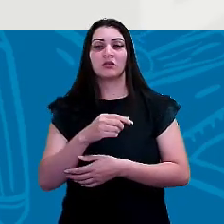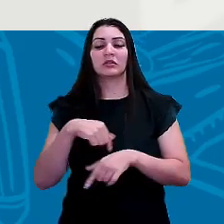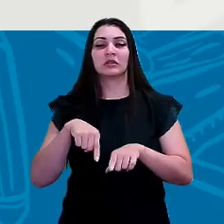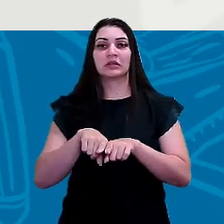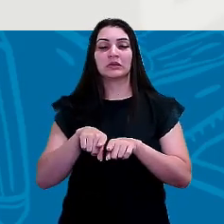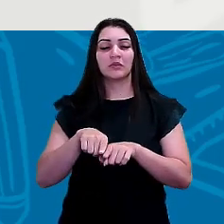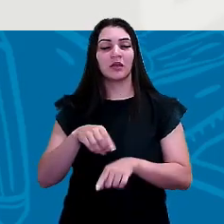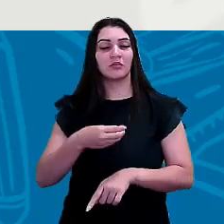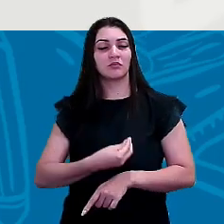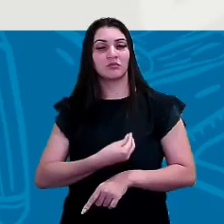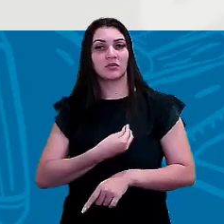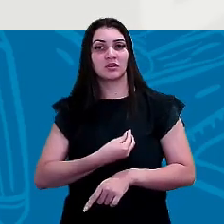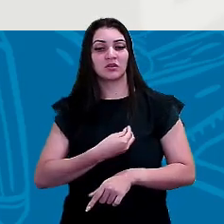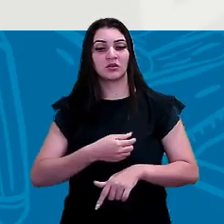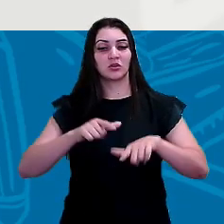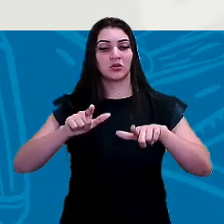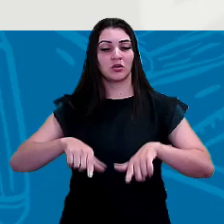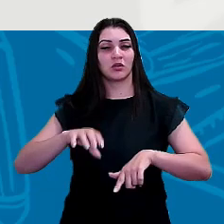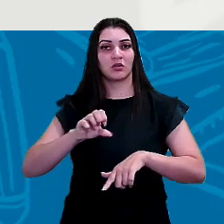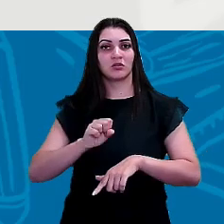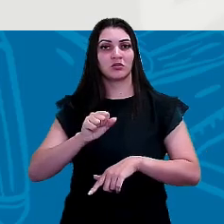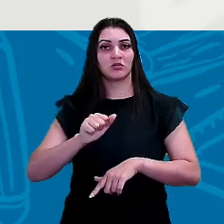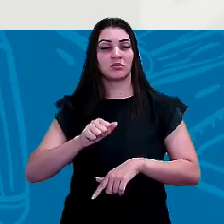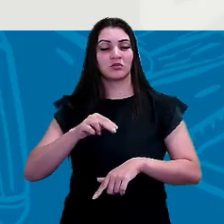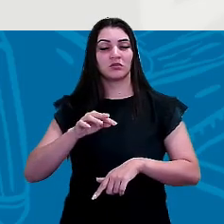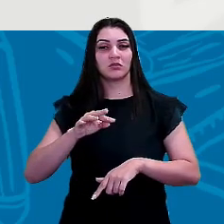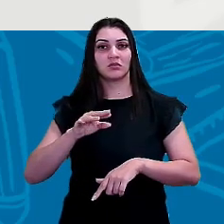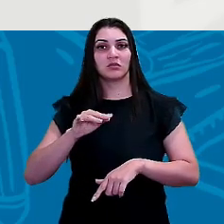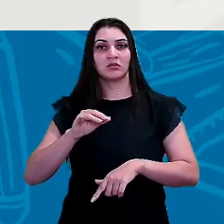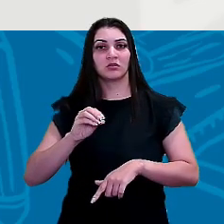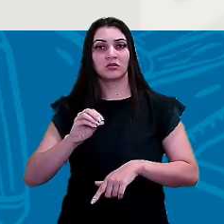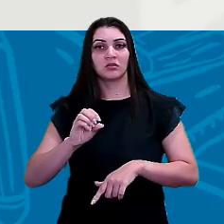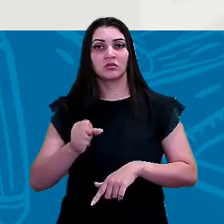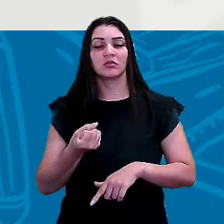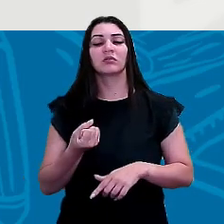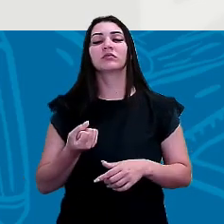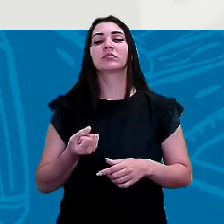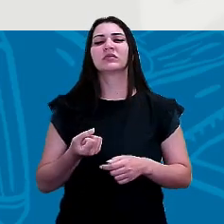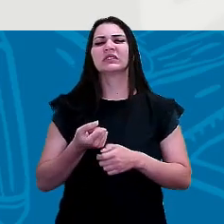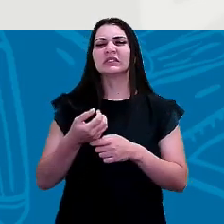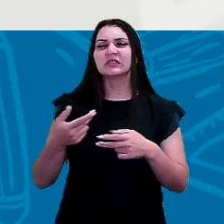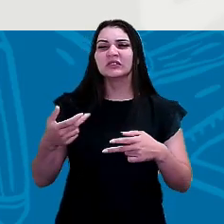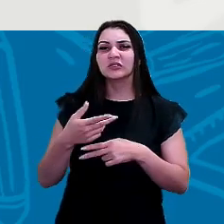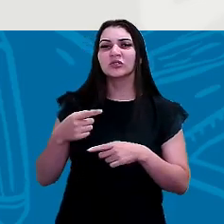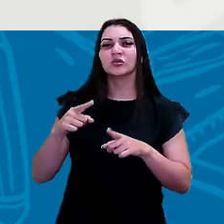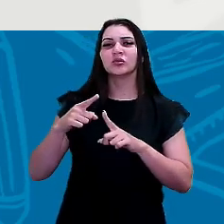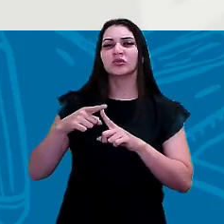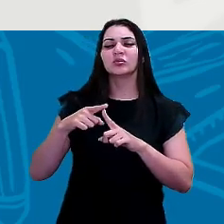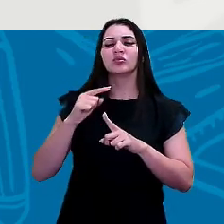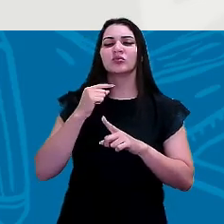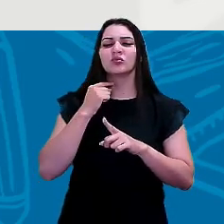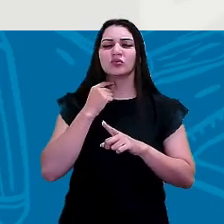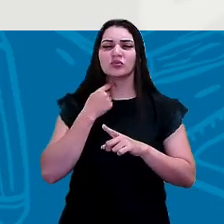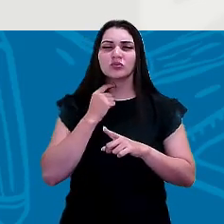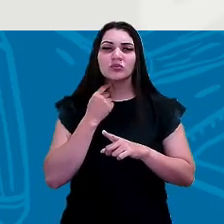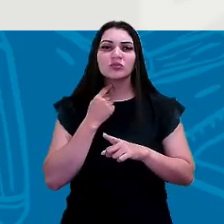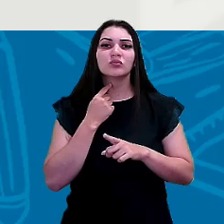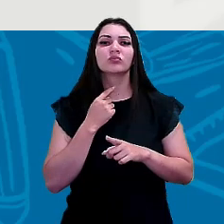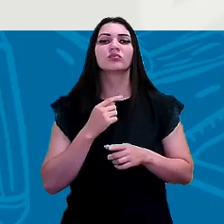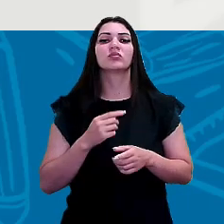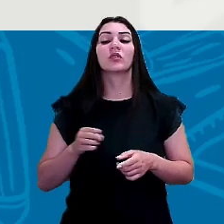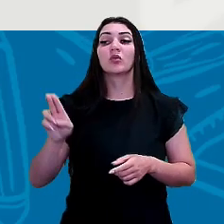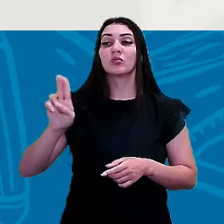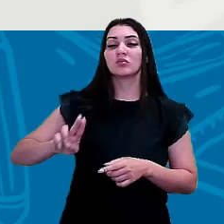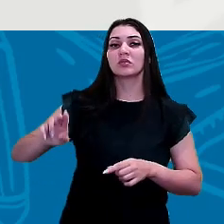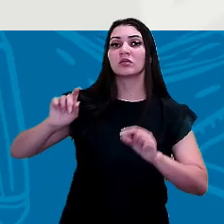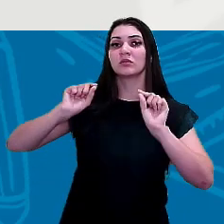sanitários forças térmicas né? os pesticidas e os fertilizantes que são utilizados é